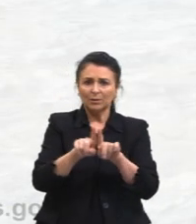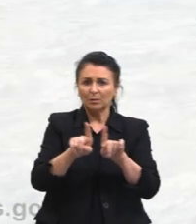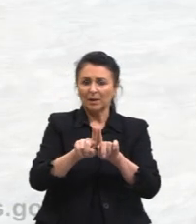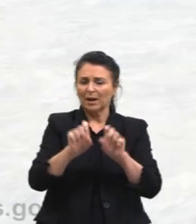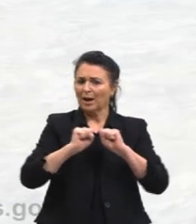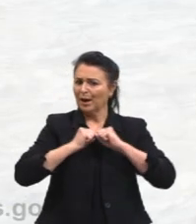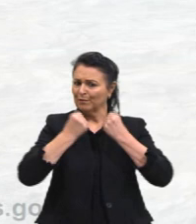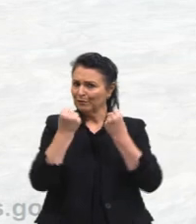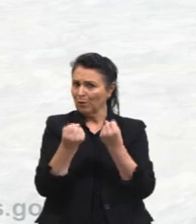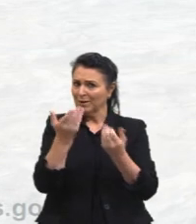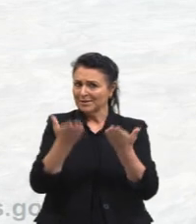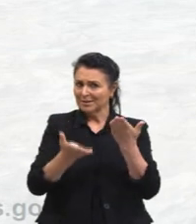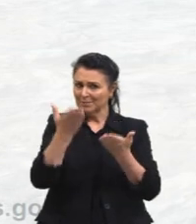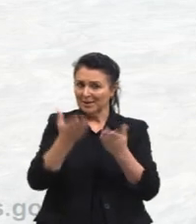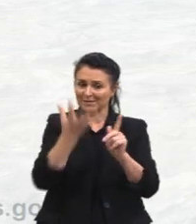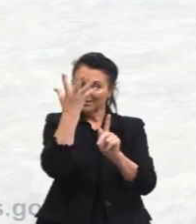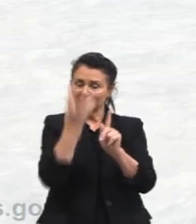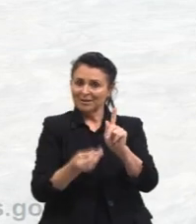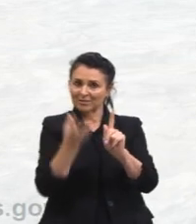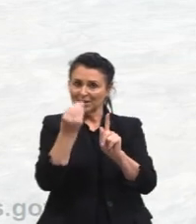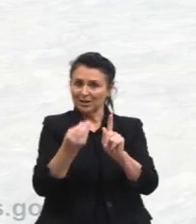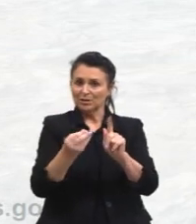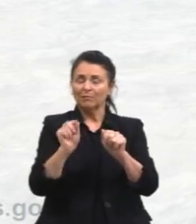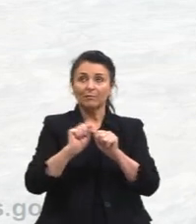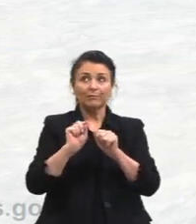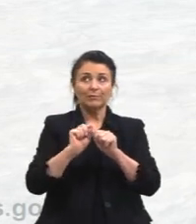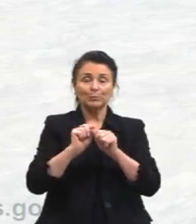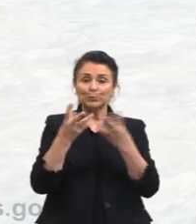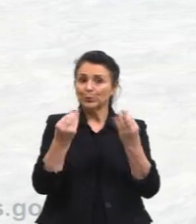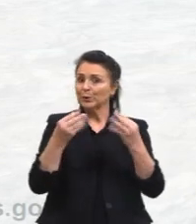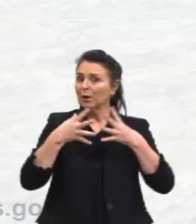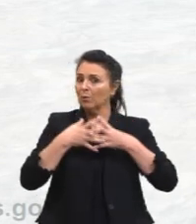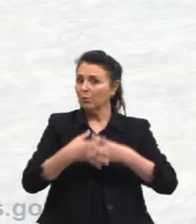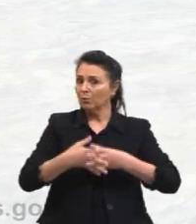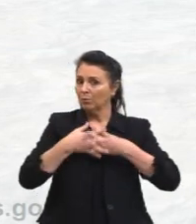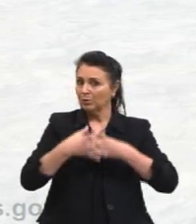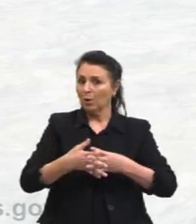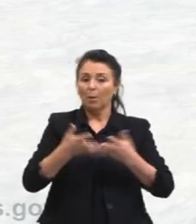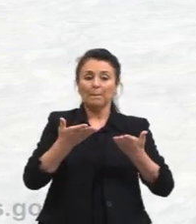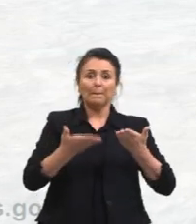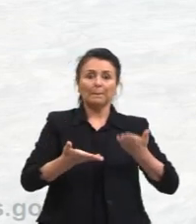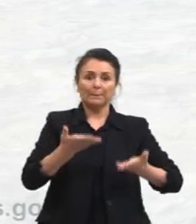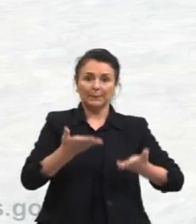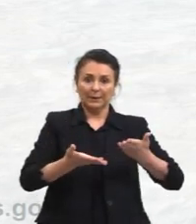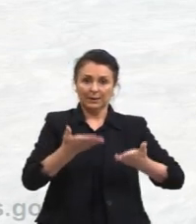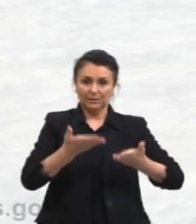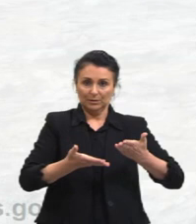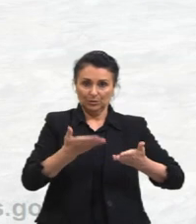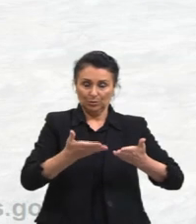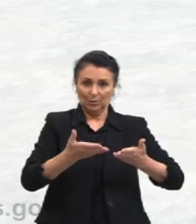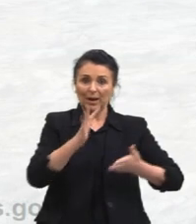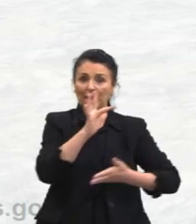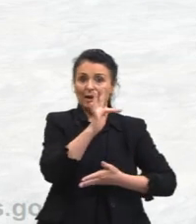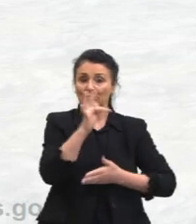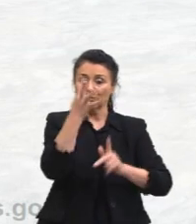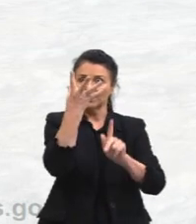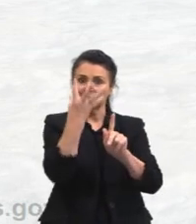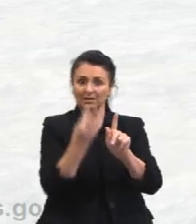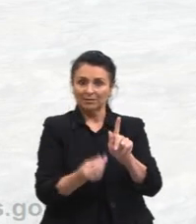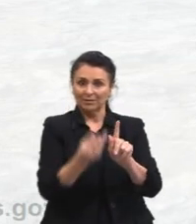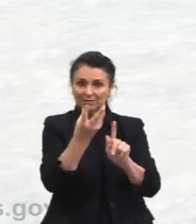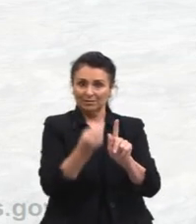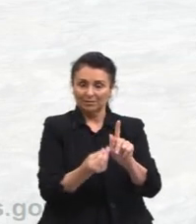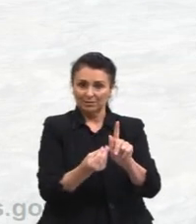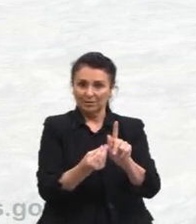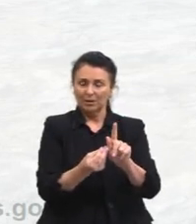-peso e à força da gravidade, elas são confundidas. Então, o peso é uma medida da força gravitacional.